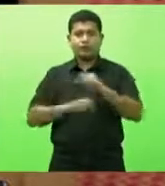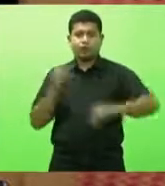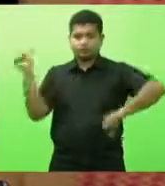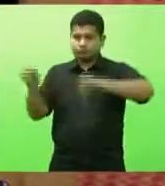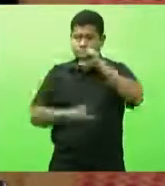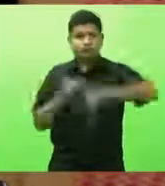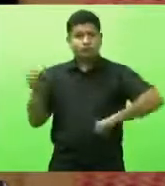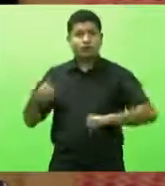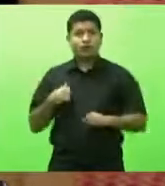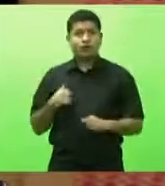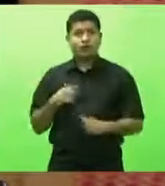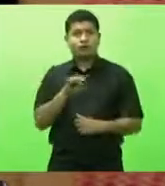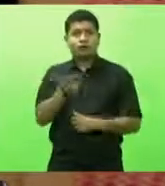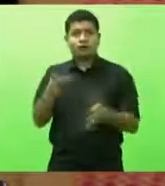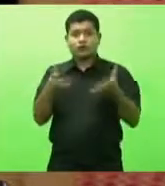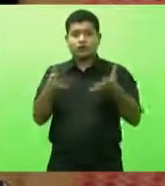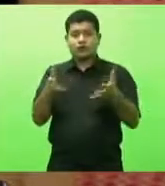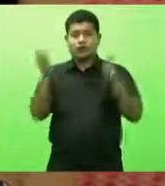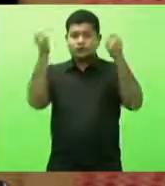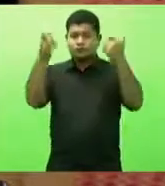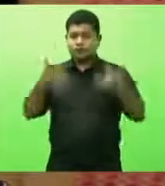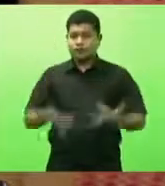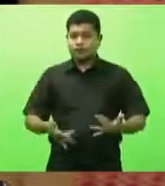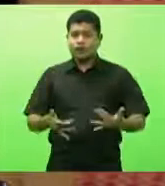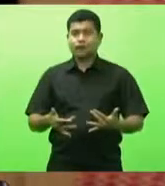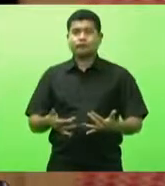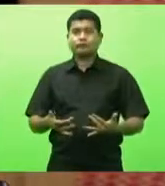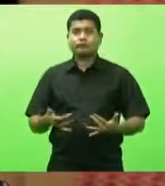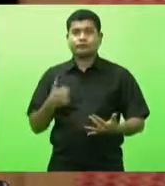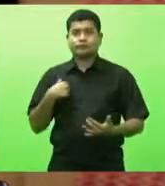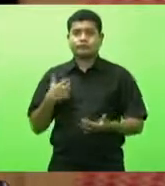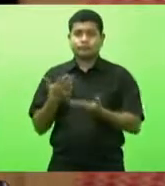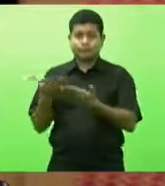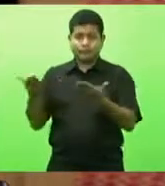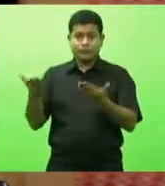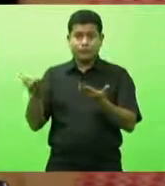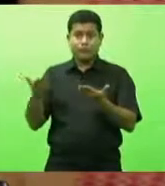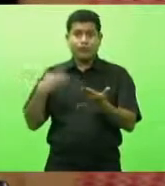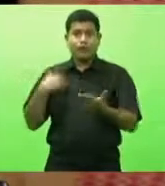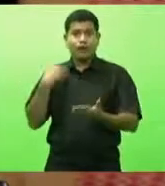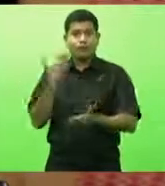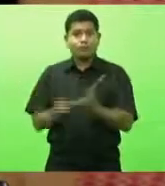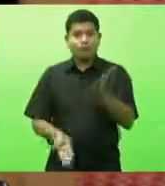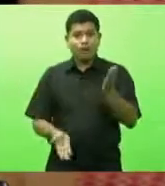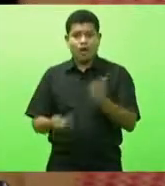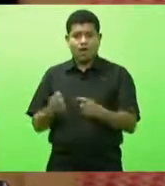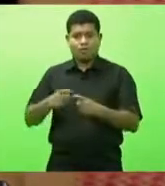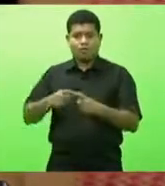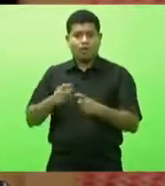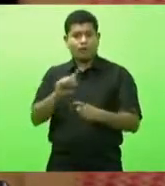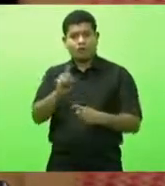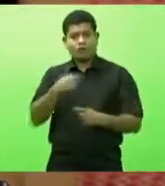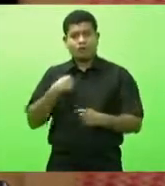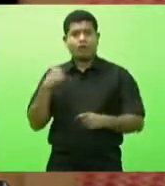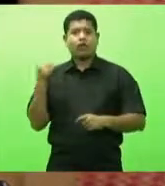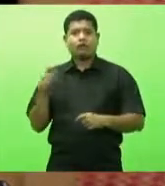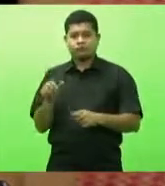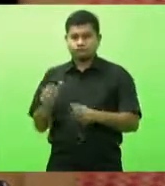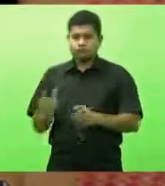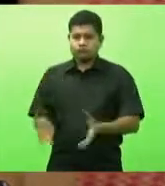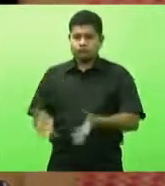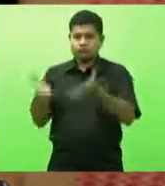isso, que o Max, vindo o hospital, não perde um médico e ganha um grande administrador,